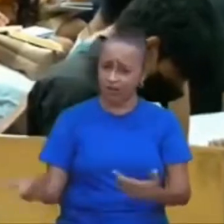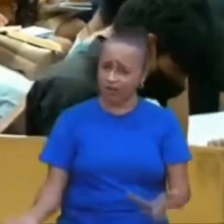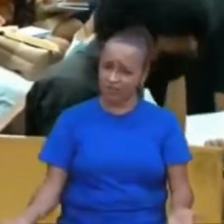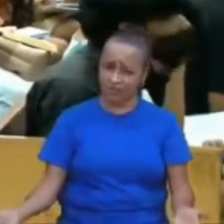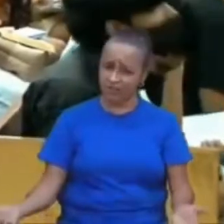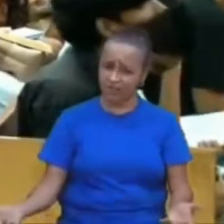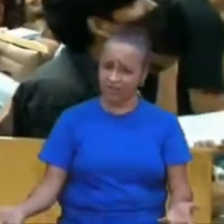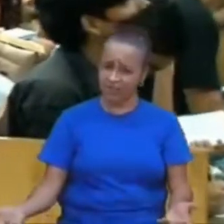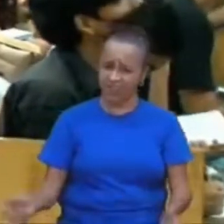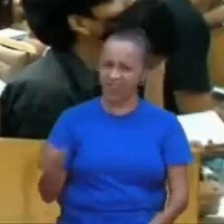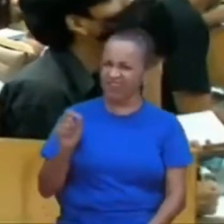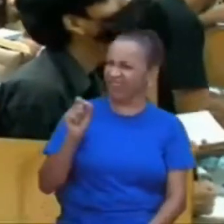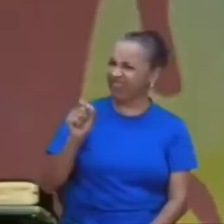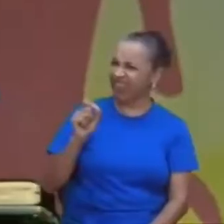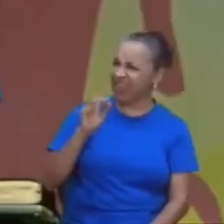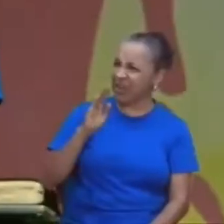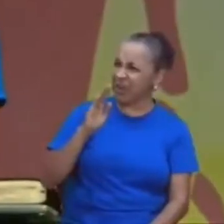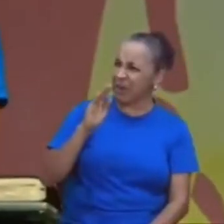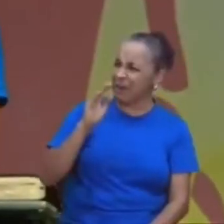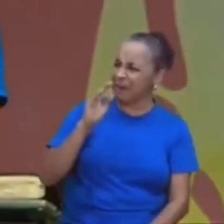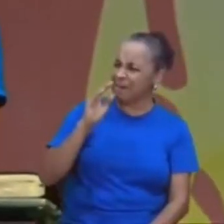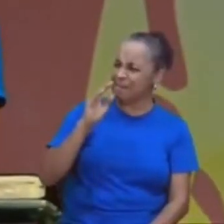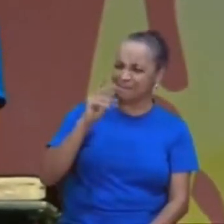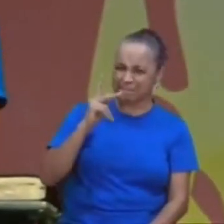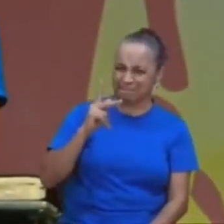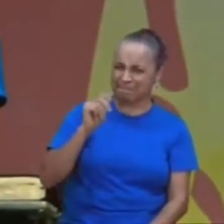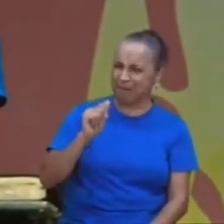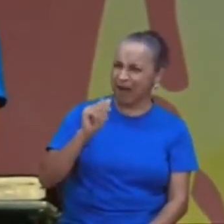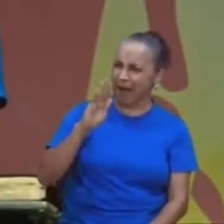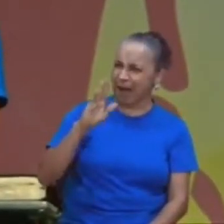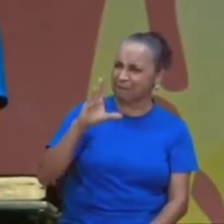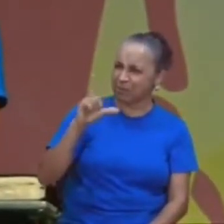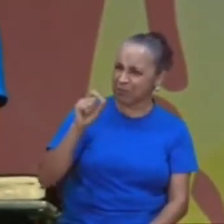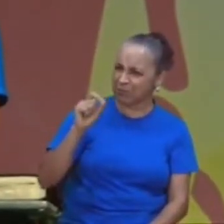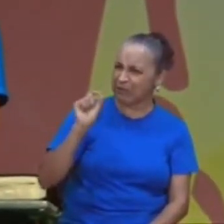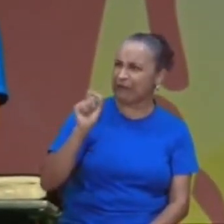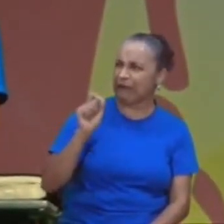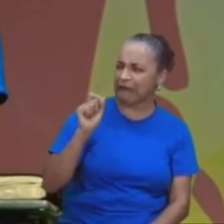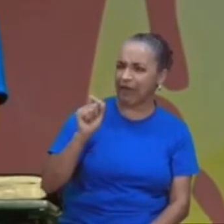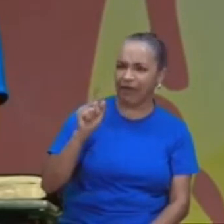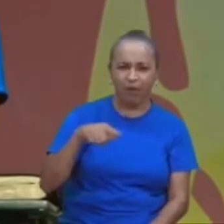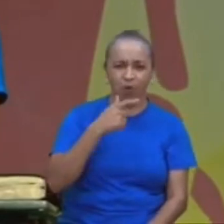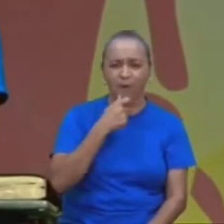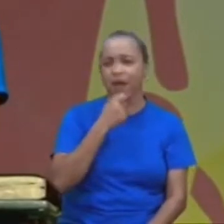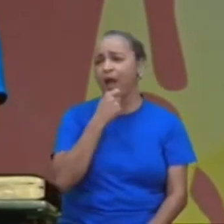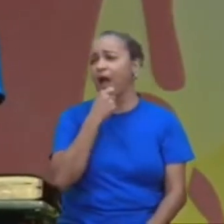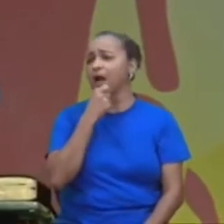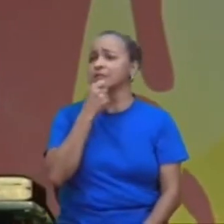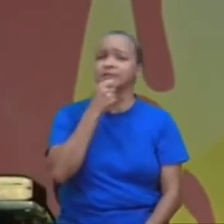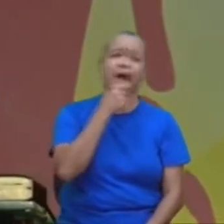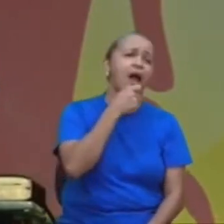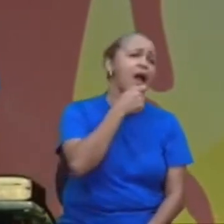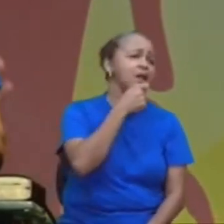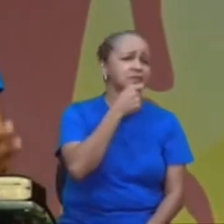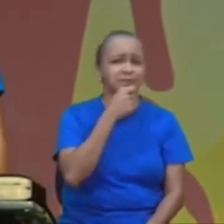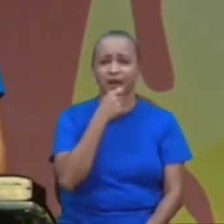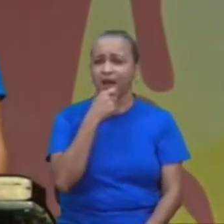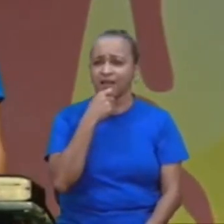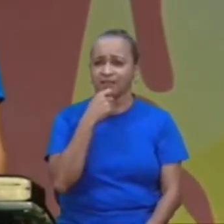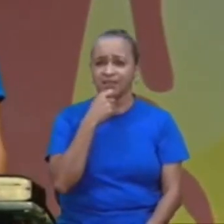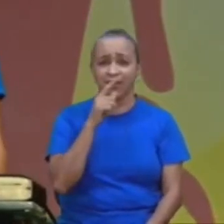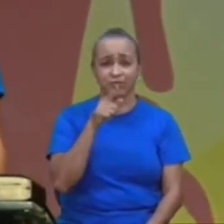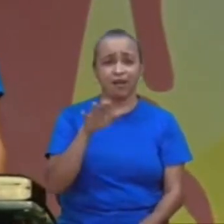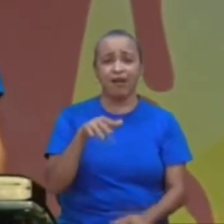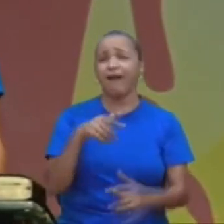quem é Pablo, nunca mais eu tinha ouvido falar desse cara, acho que morreu de Covid, alguma coisa, brincadeira, não sei,